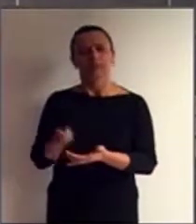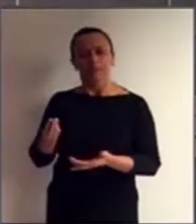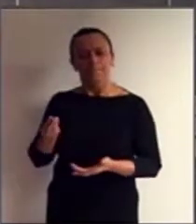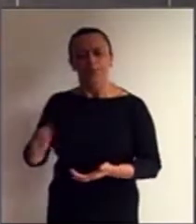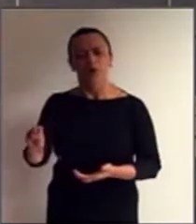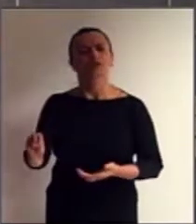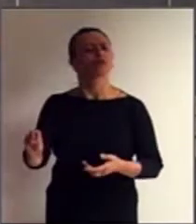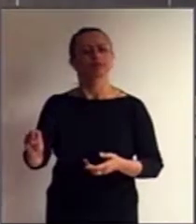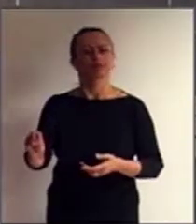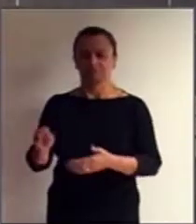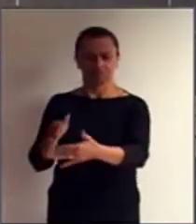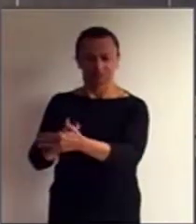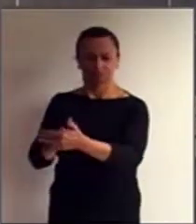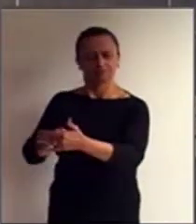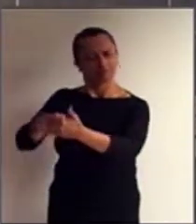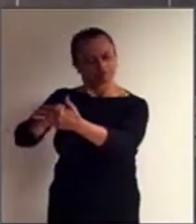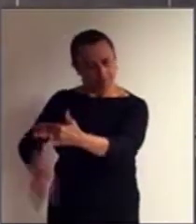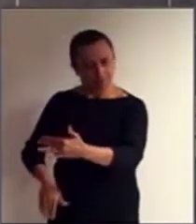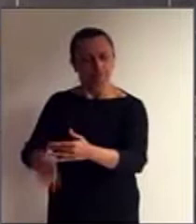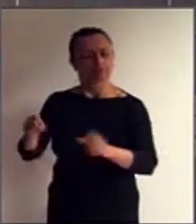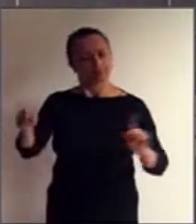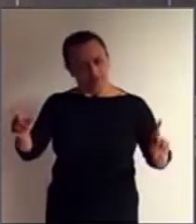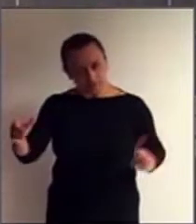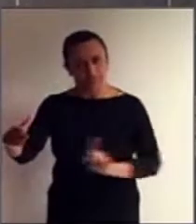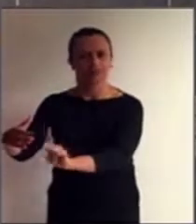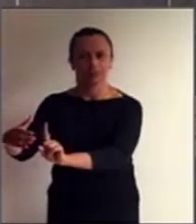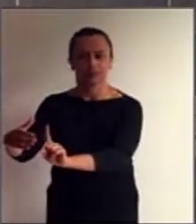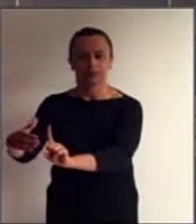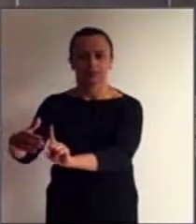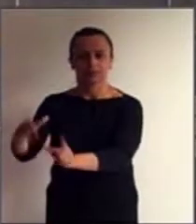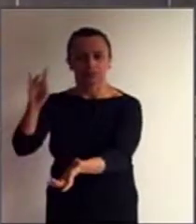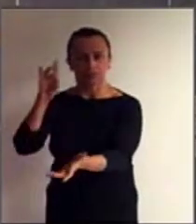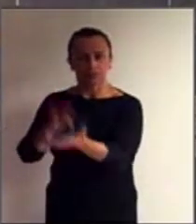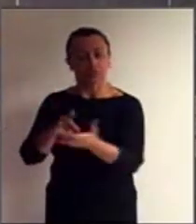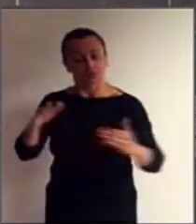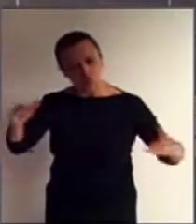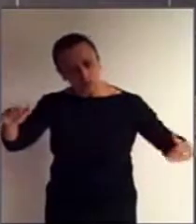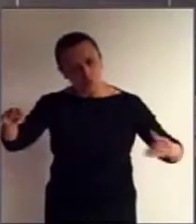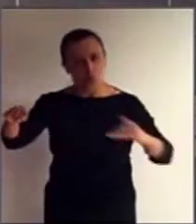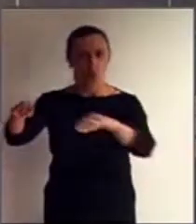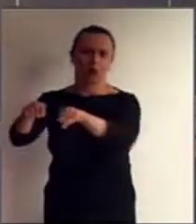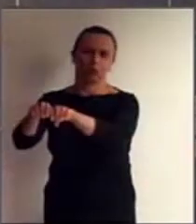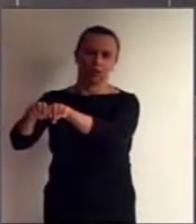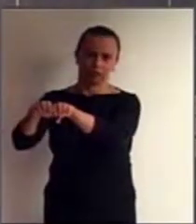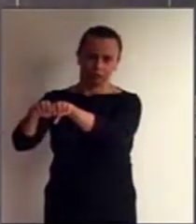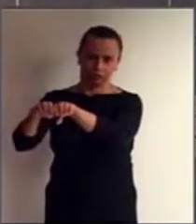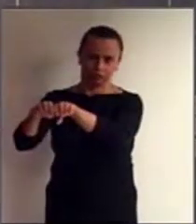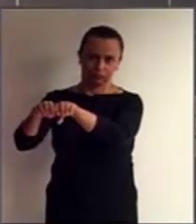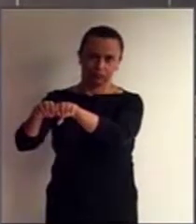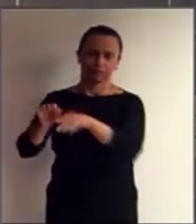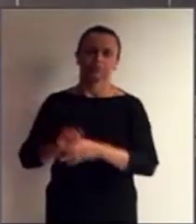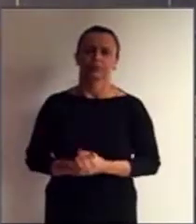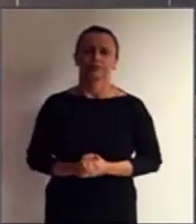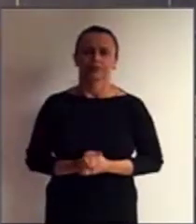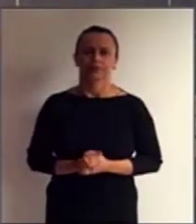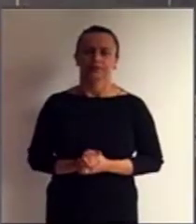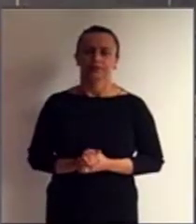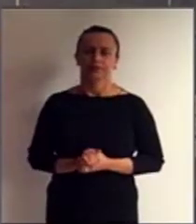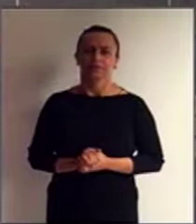possamos alcançar a efetiva igualdade. A